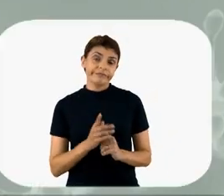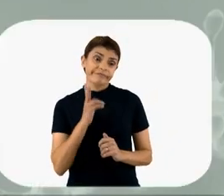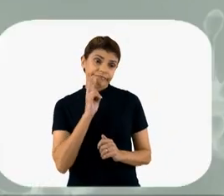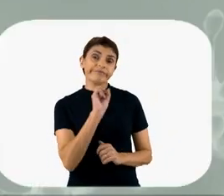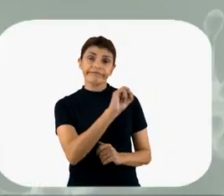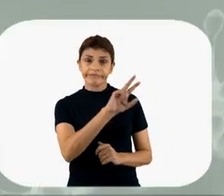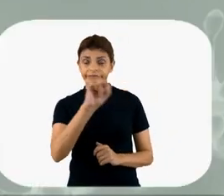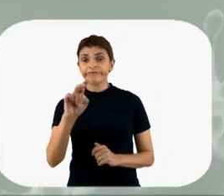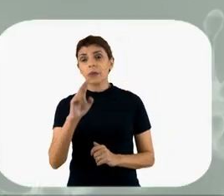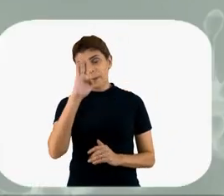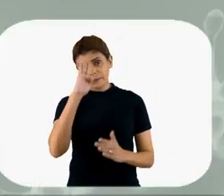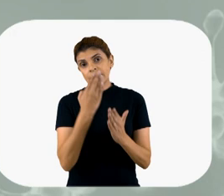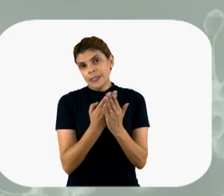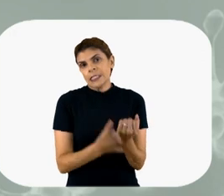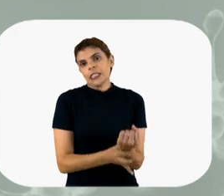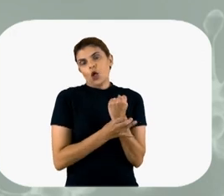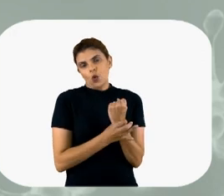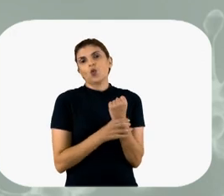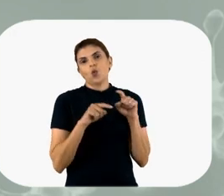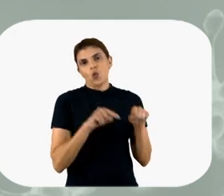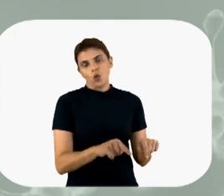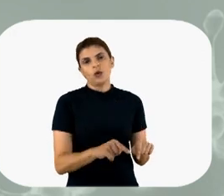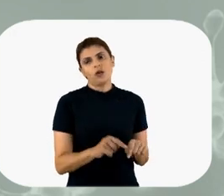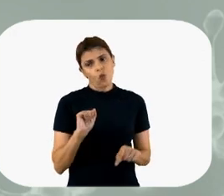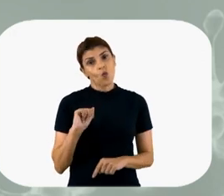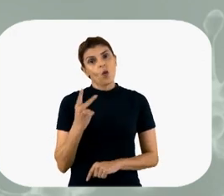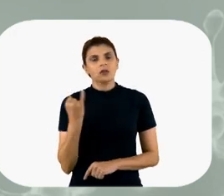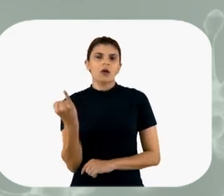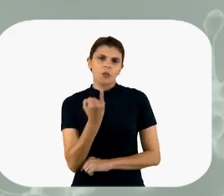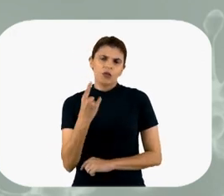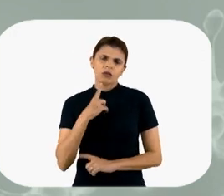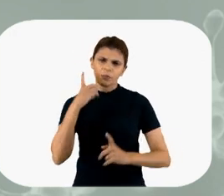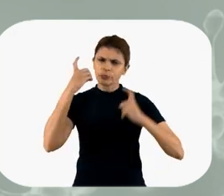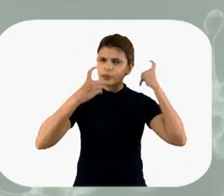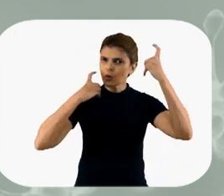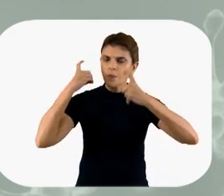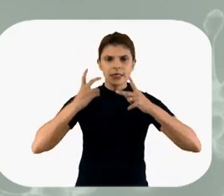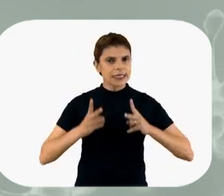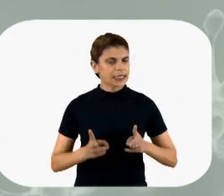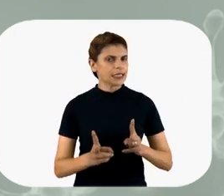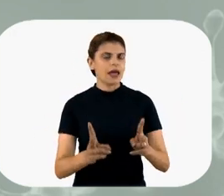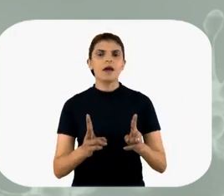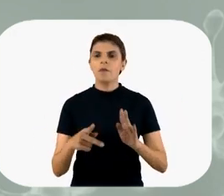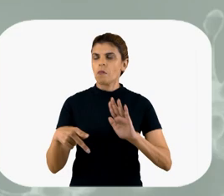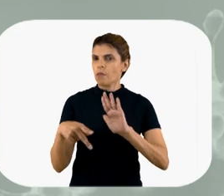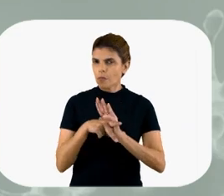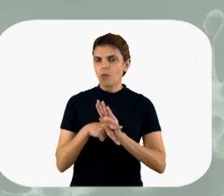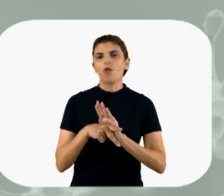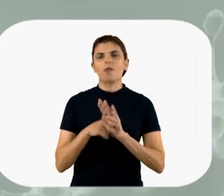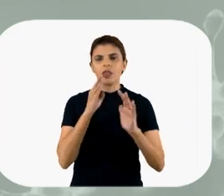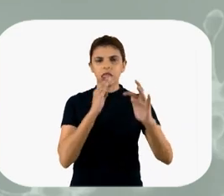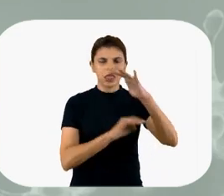E acaba sendo segura nesse cenário, né? Isso é, eu acho que é importante, porque tem essa preocupação sempre, né? Da geração